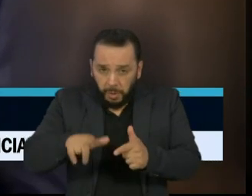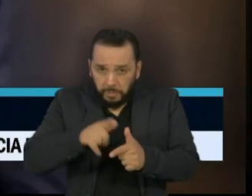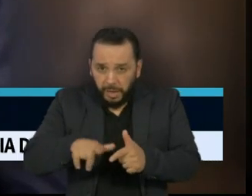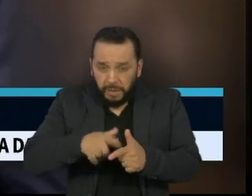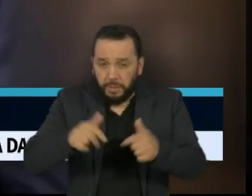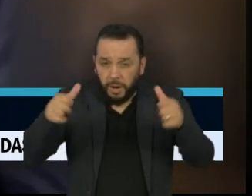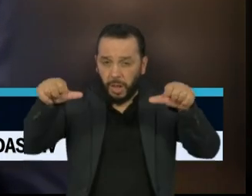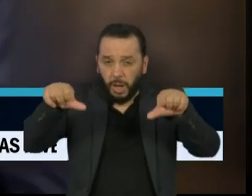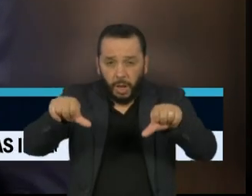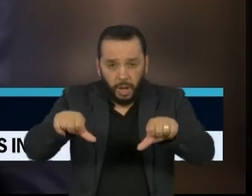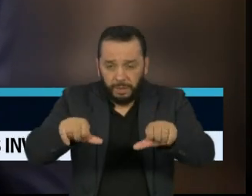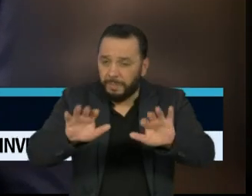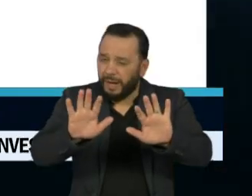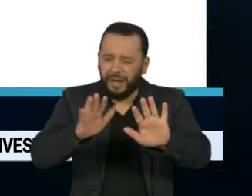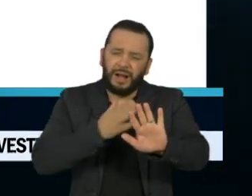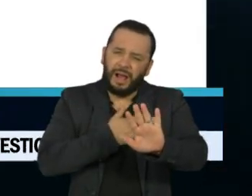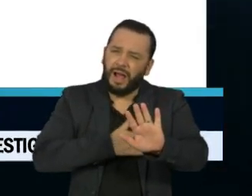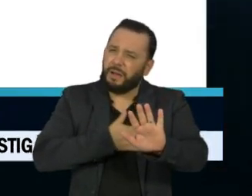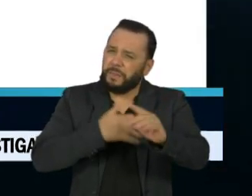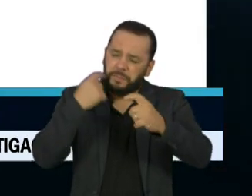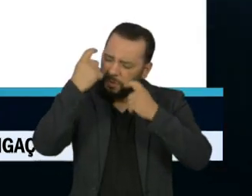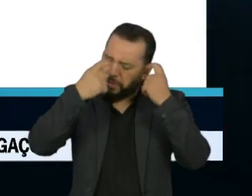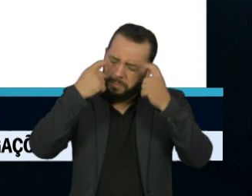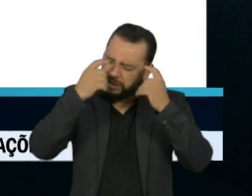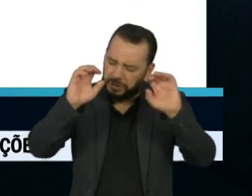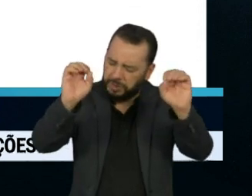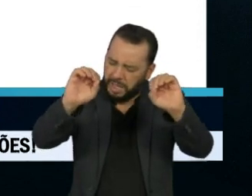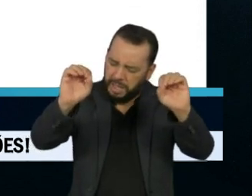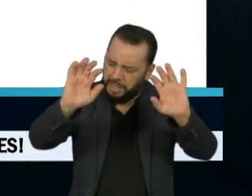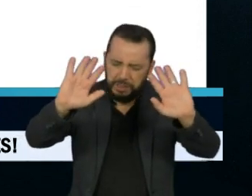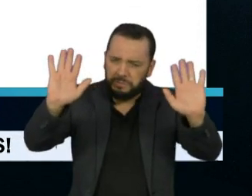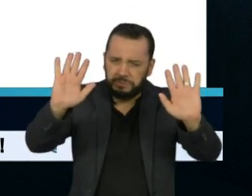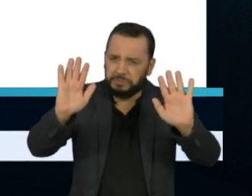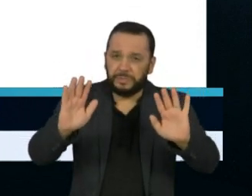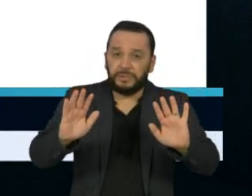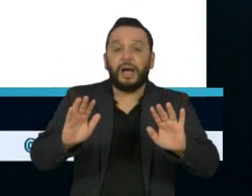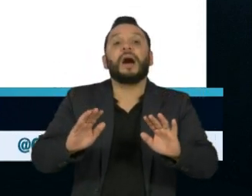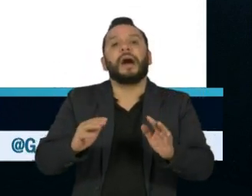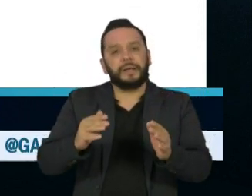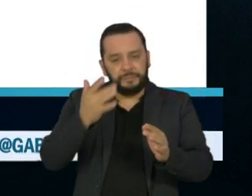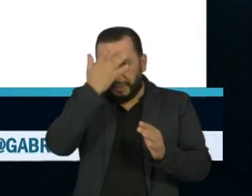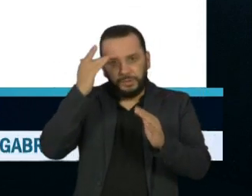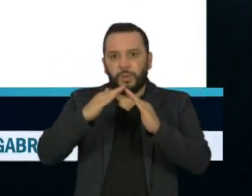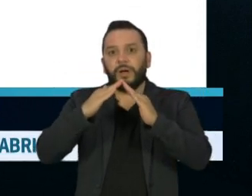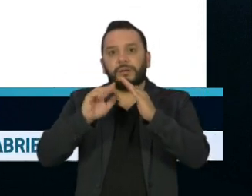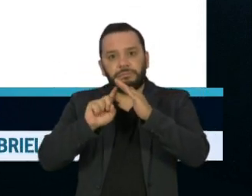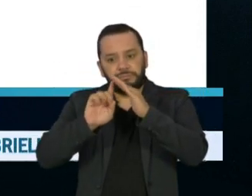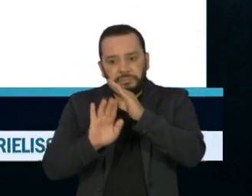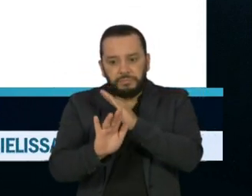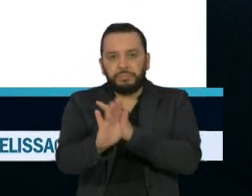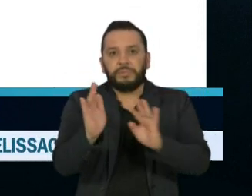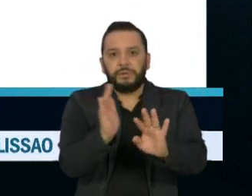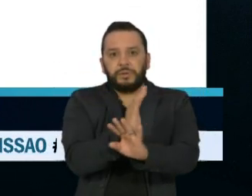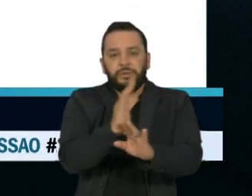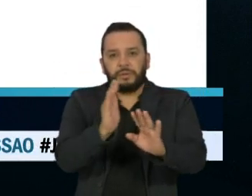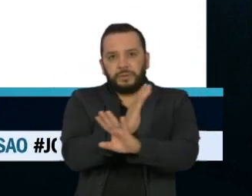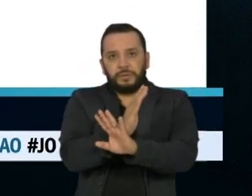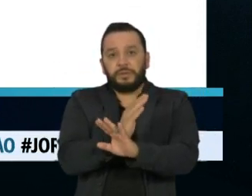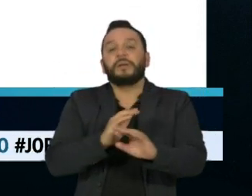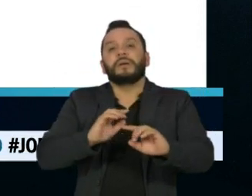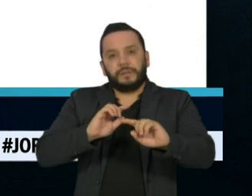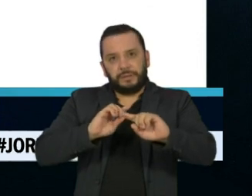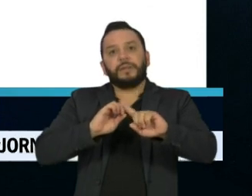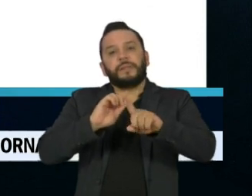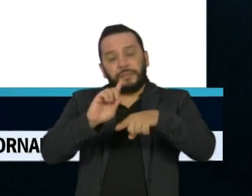não há motivo para pânico. Imediatamente, o isolamento passou a cair. Quando ensaiava a se recuperar, veio